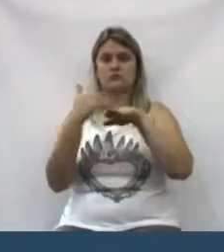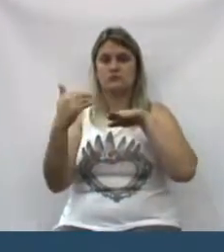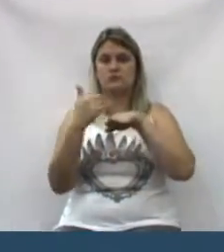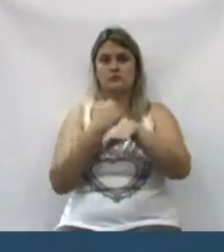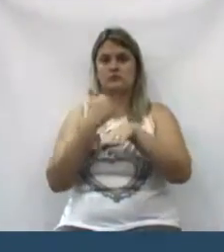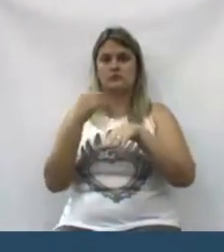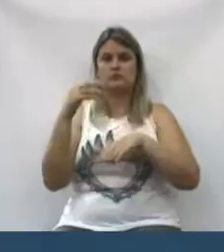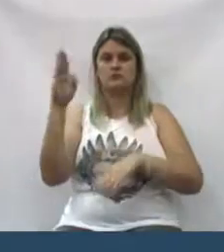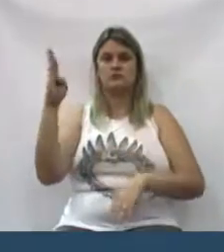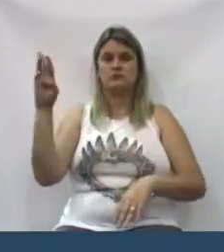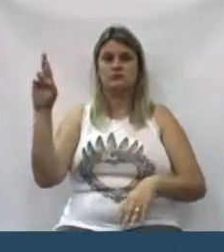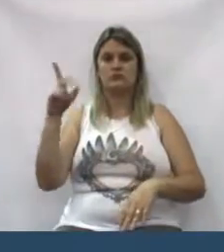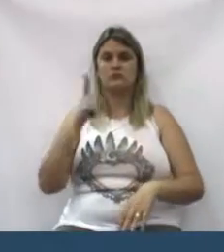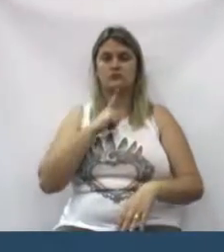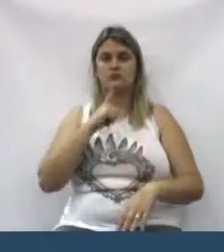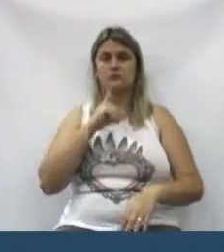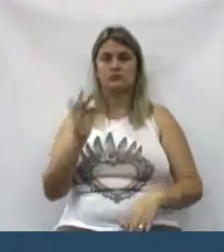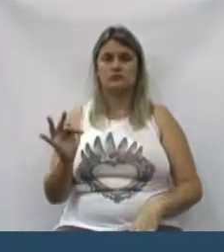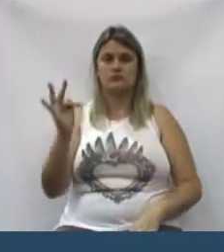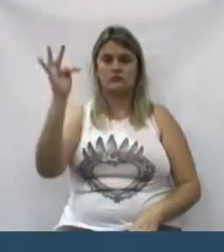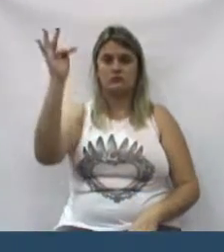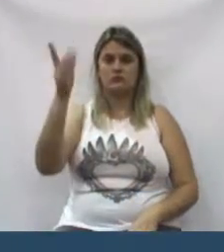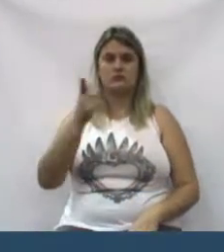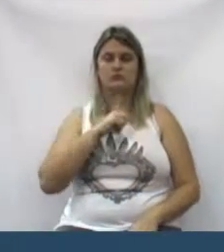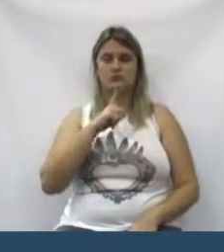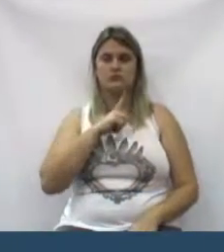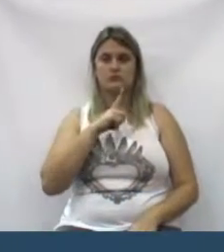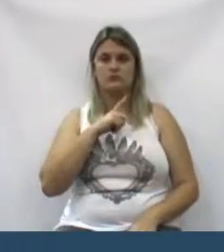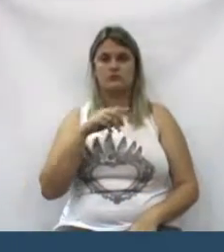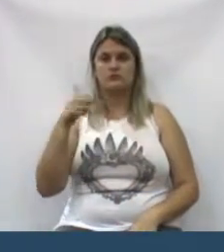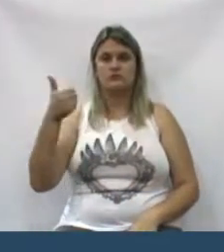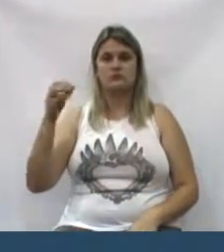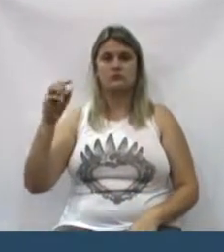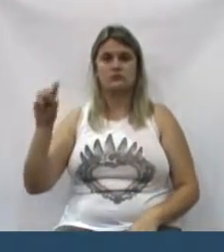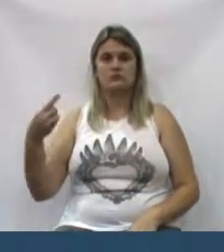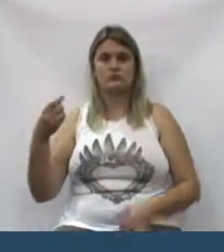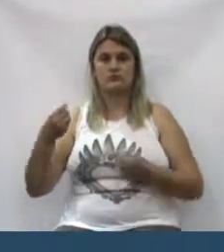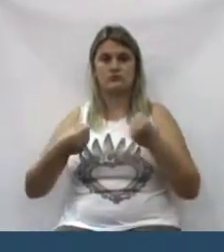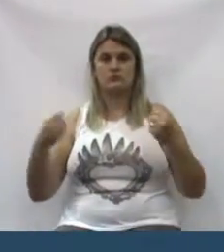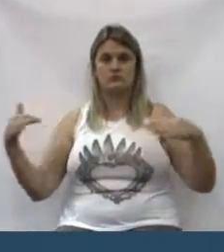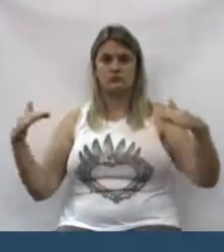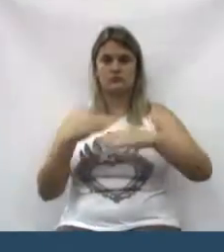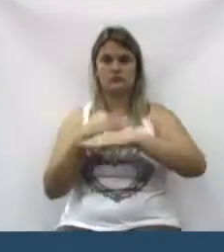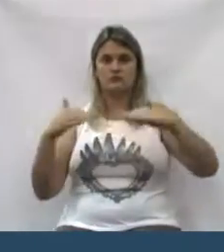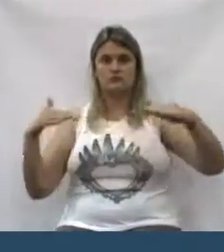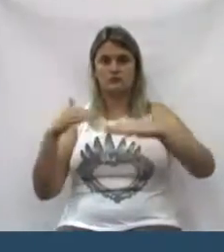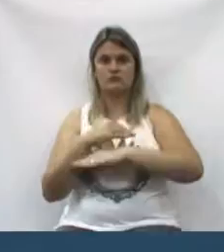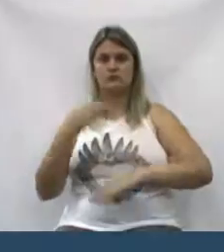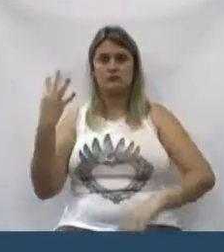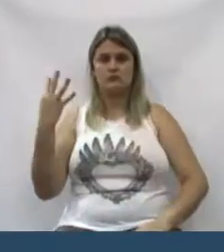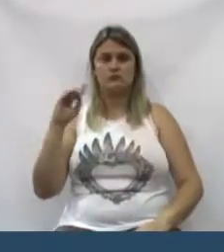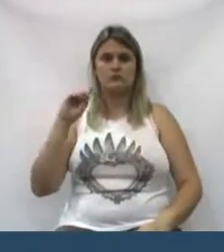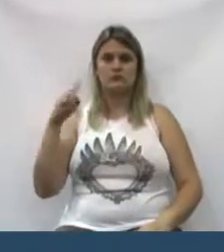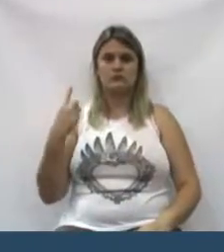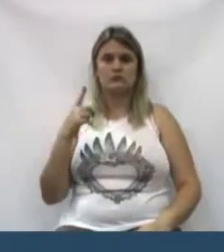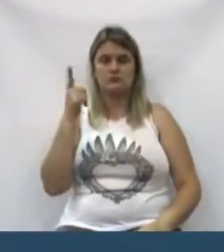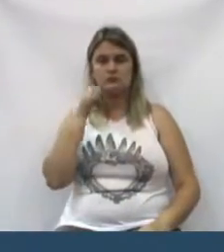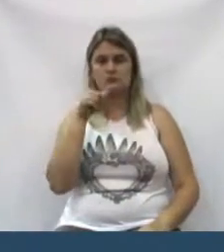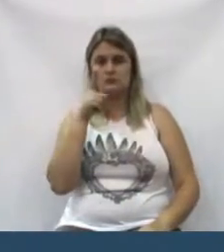para passar. Numa BR federal, aonde passavam mais de 10 mil veículos, e nós com quatro deputados,